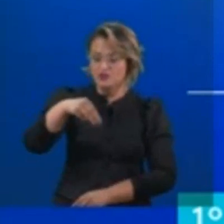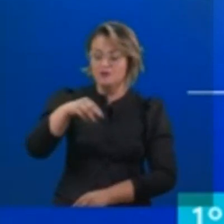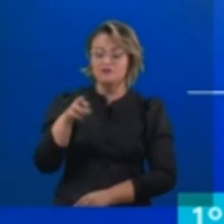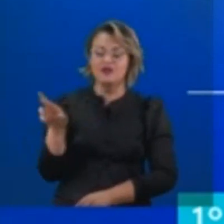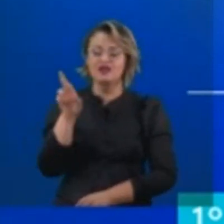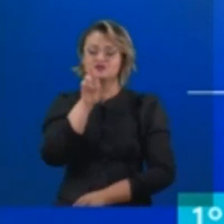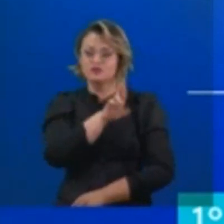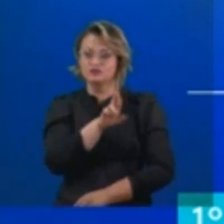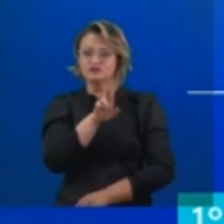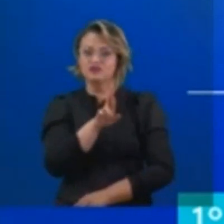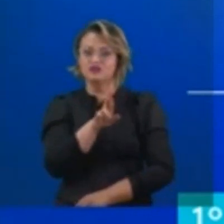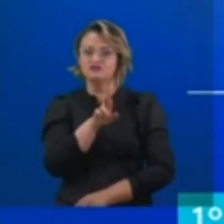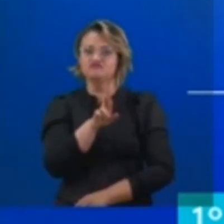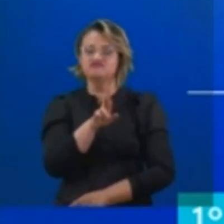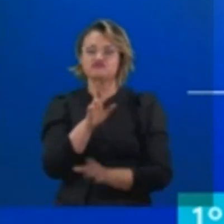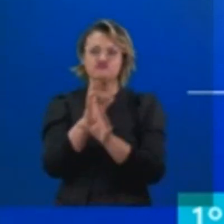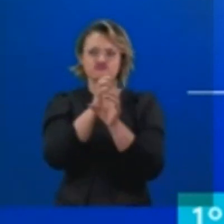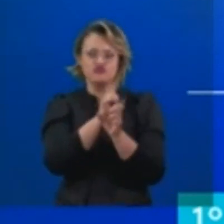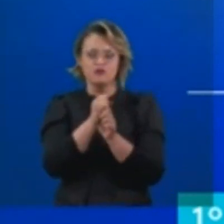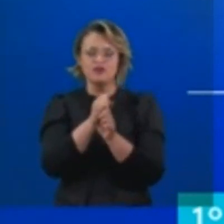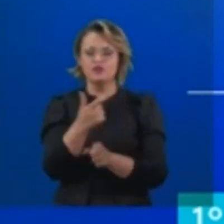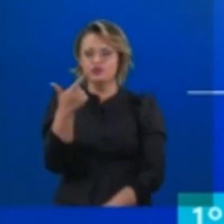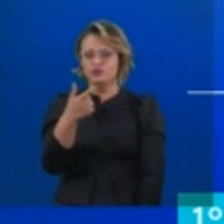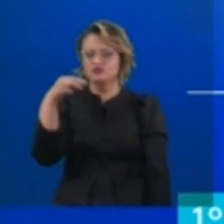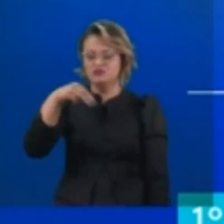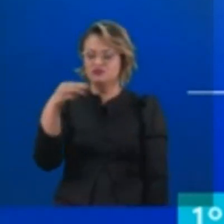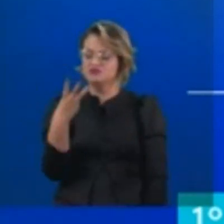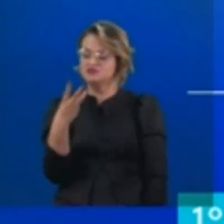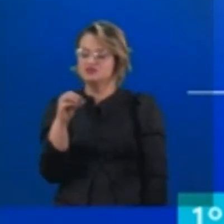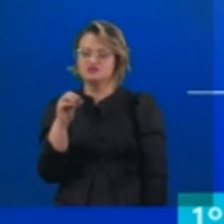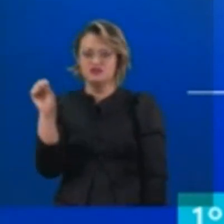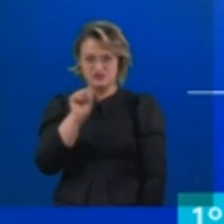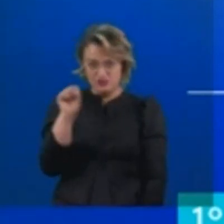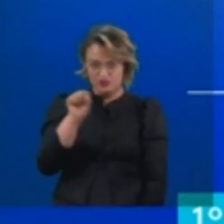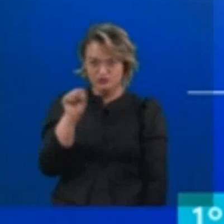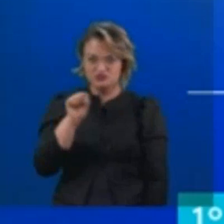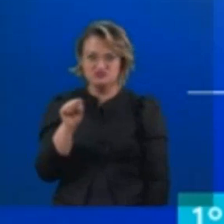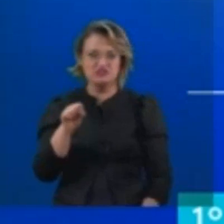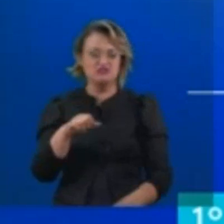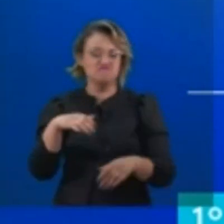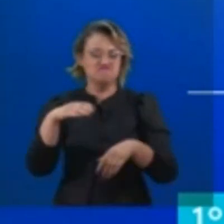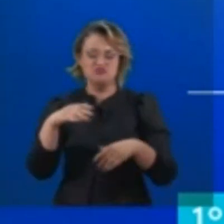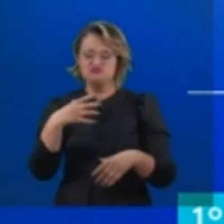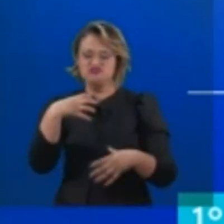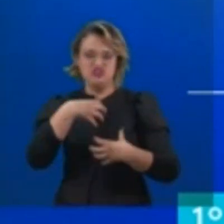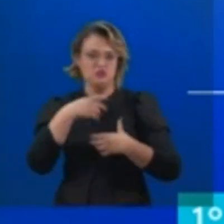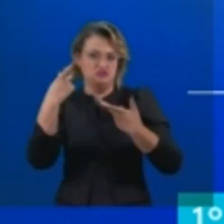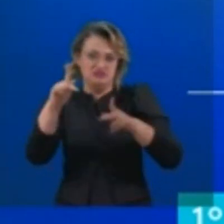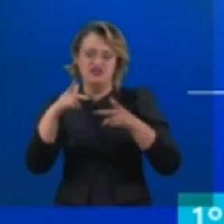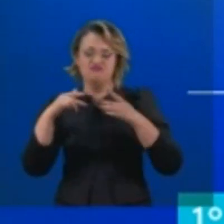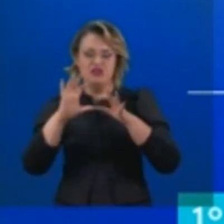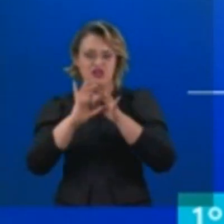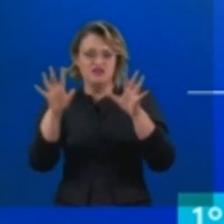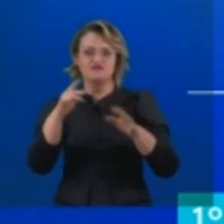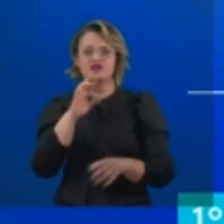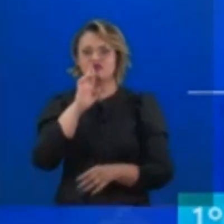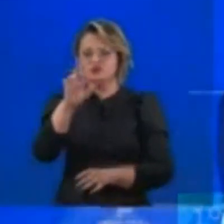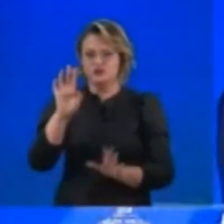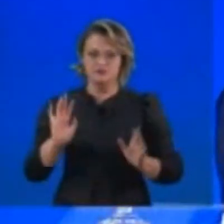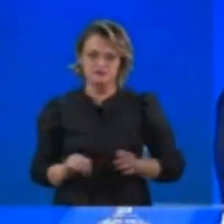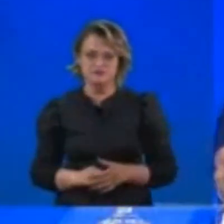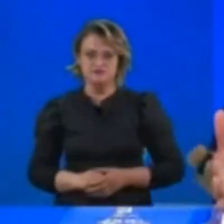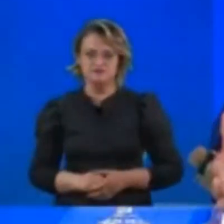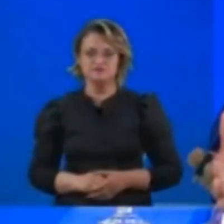candidato que responde tem no total dois minutos e meio, usando como quiser esse tempo para a resposta e para a tréplica.